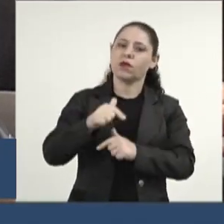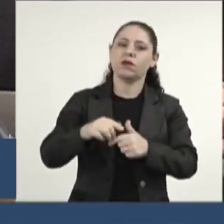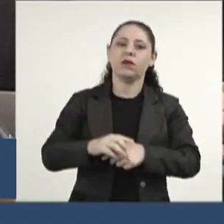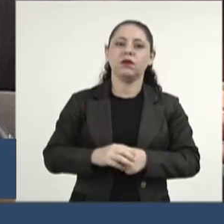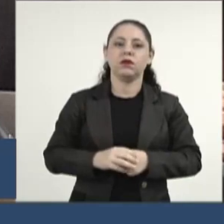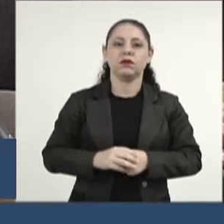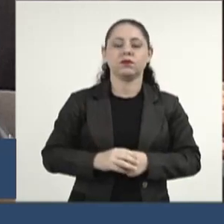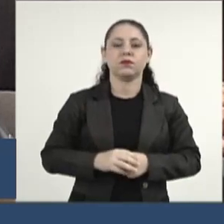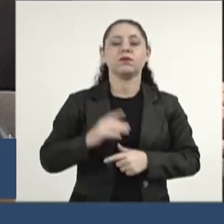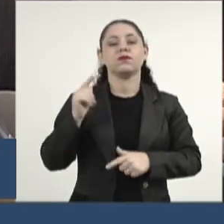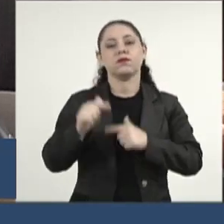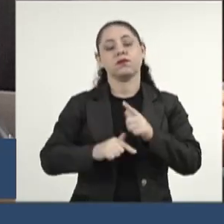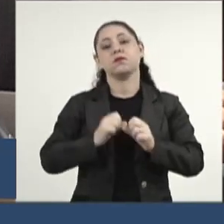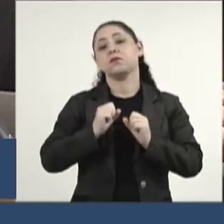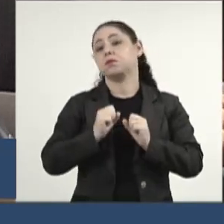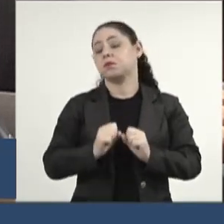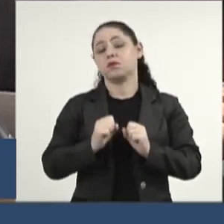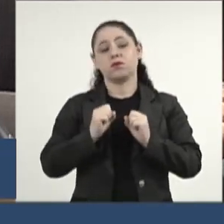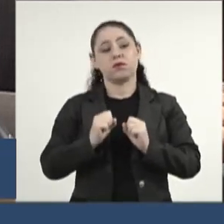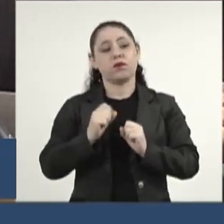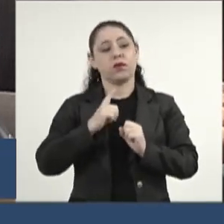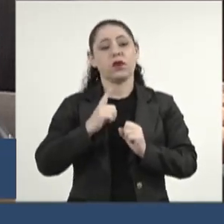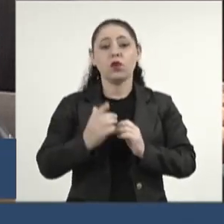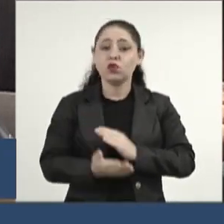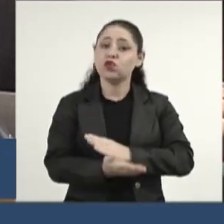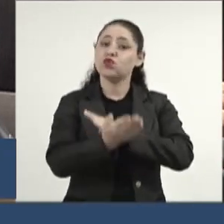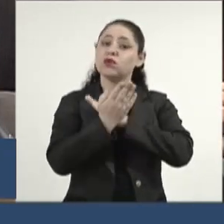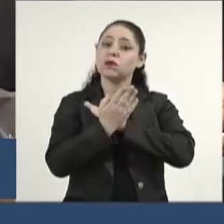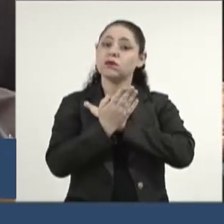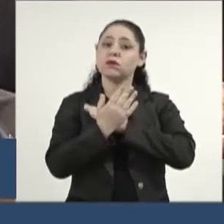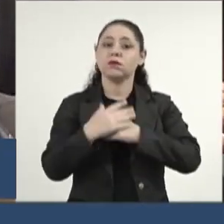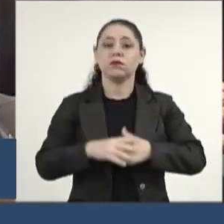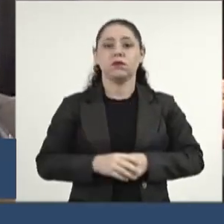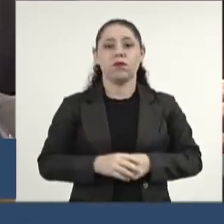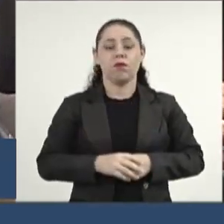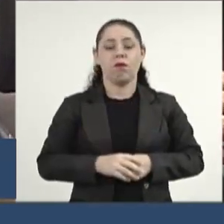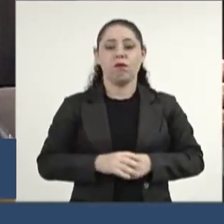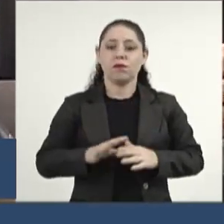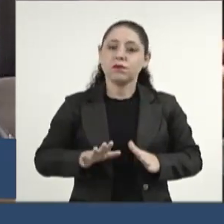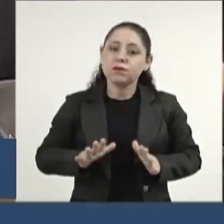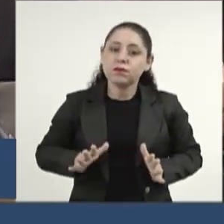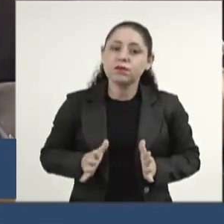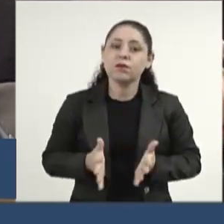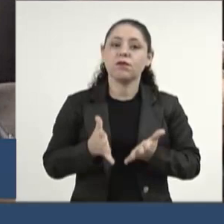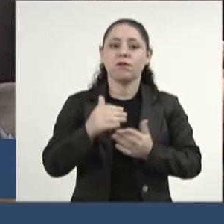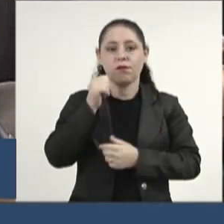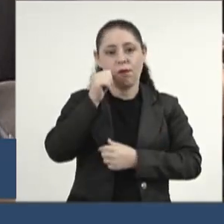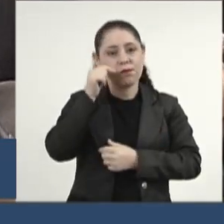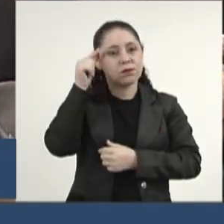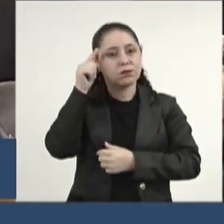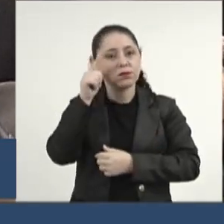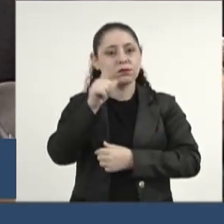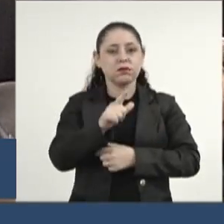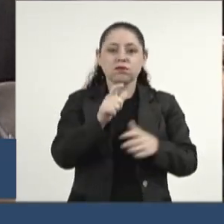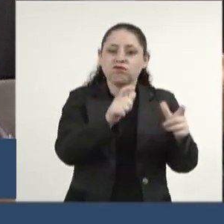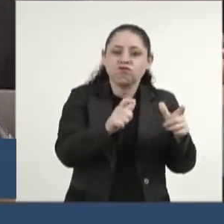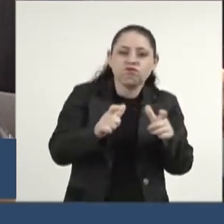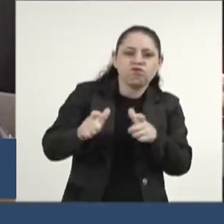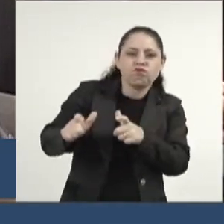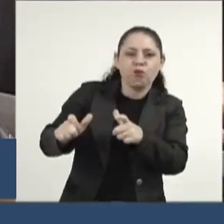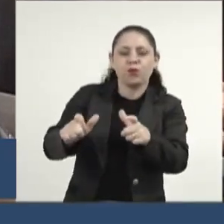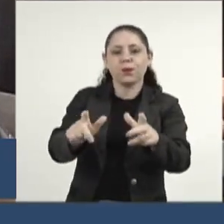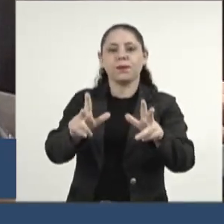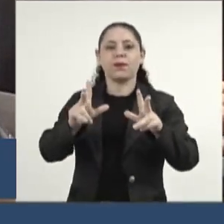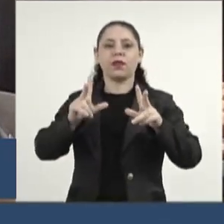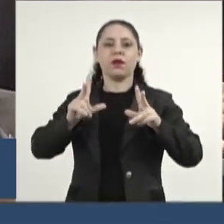trabalharem para poder nos ajudar nisso, incentivar mais as mulheres a conquistarem o seu espaço, que é